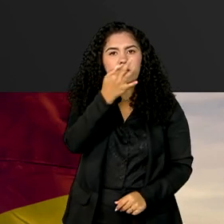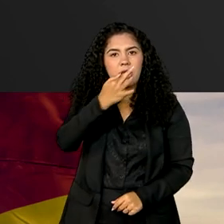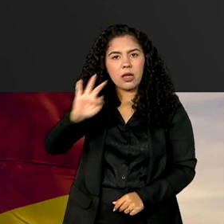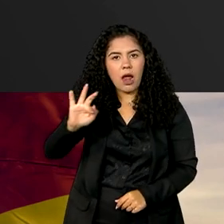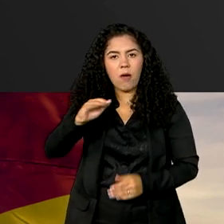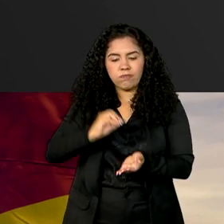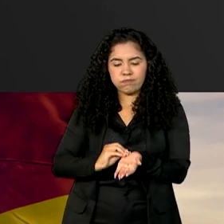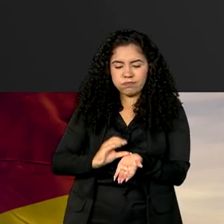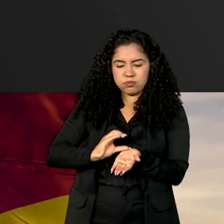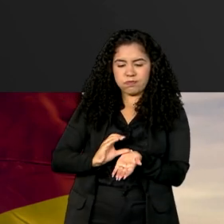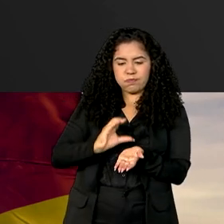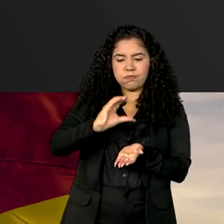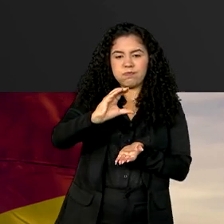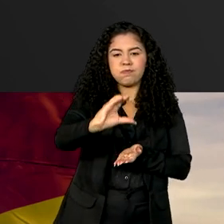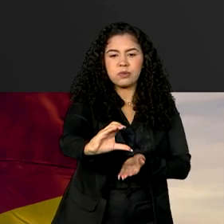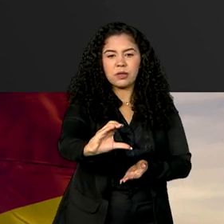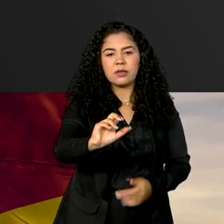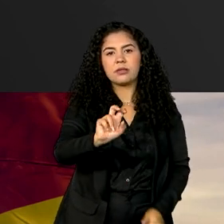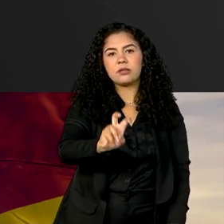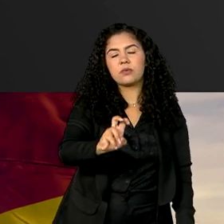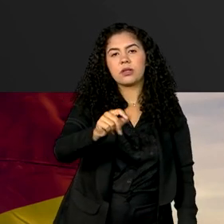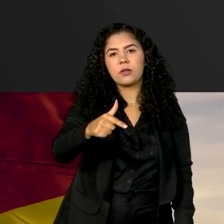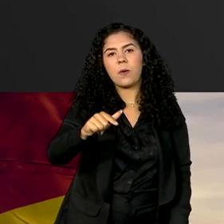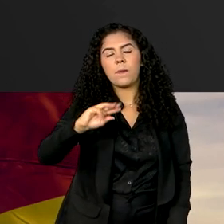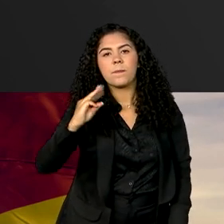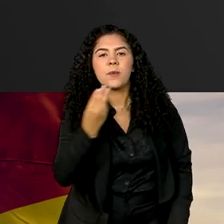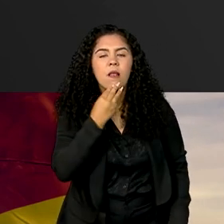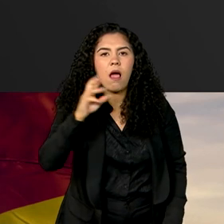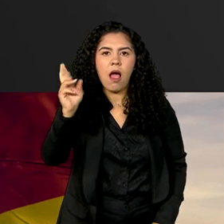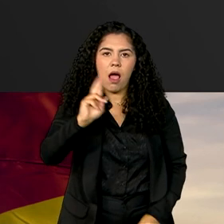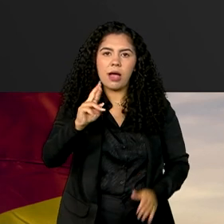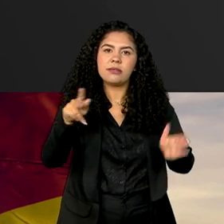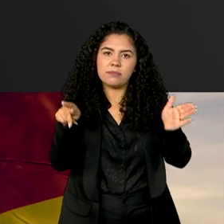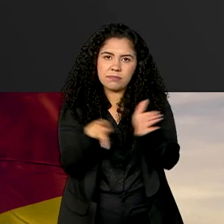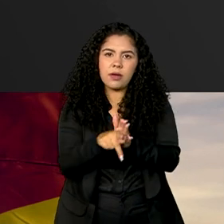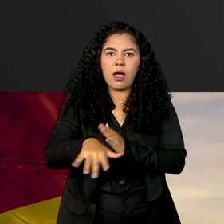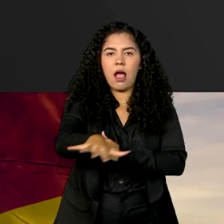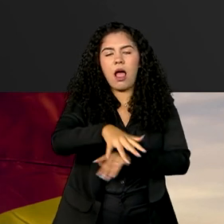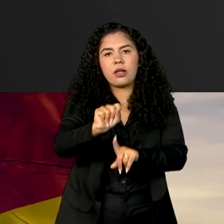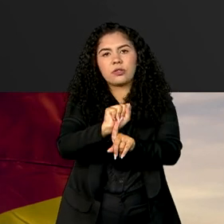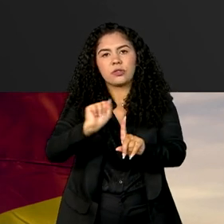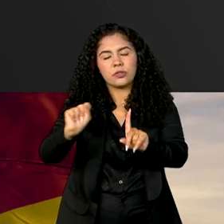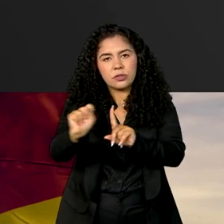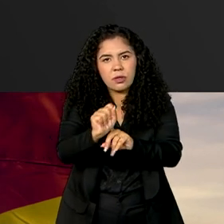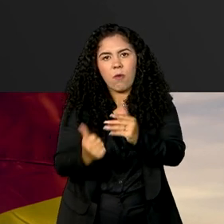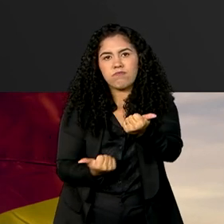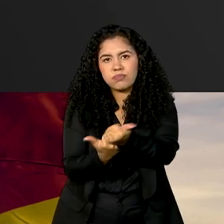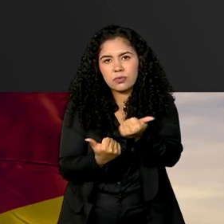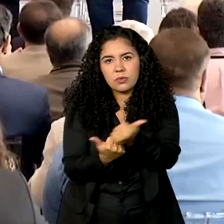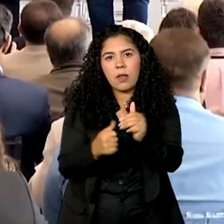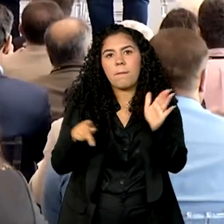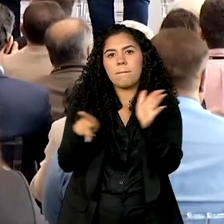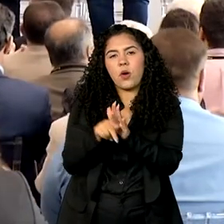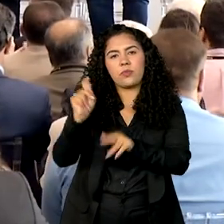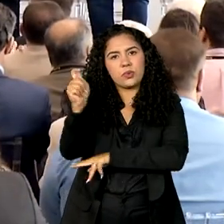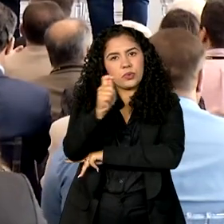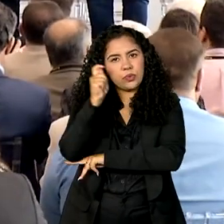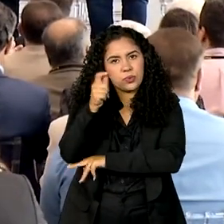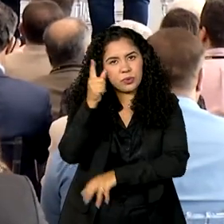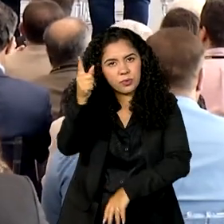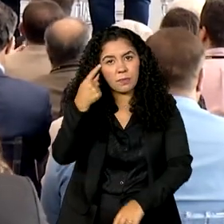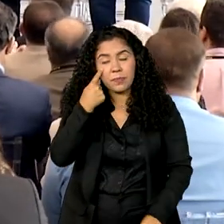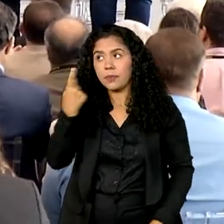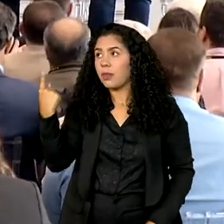52 milhões de reais para a assistência social no Rio Grande do Sul. No